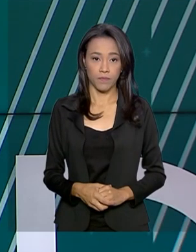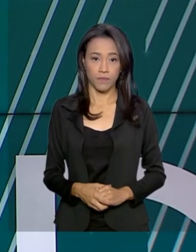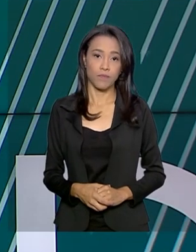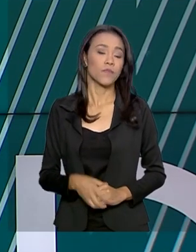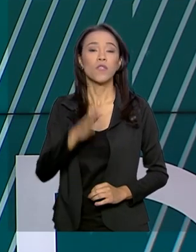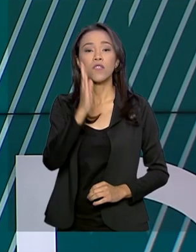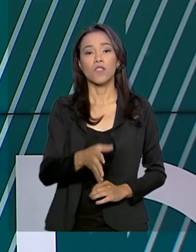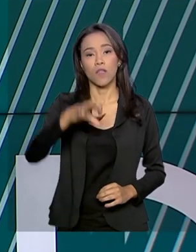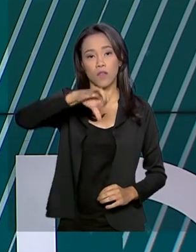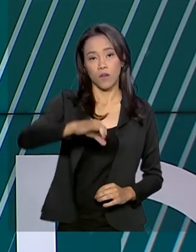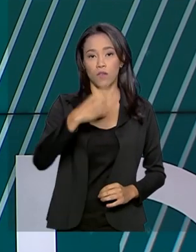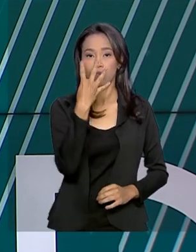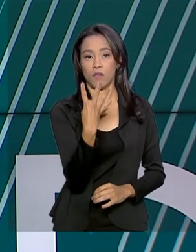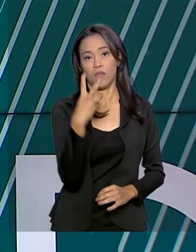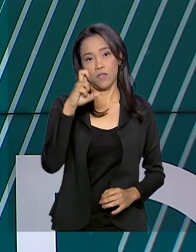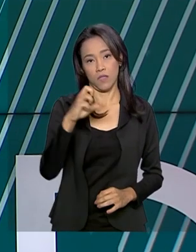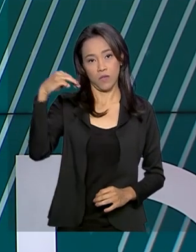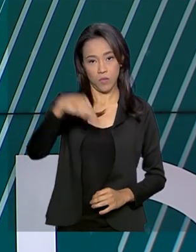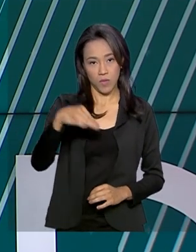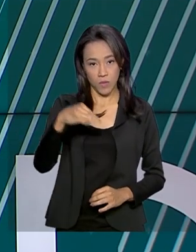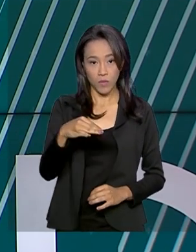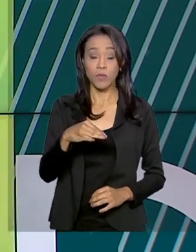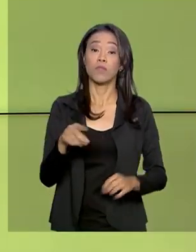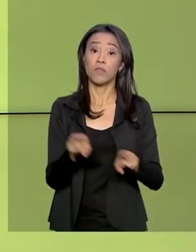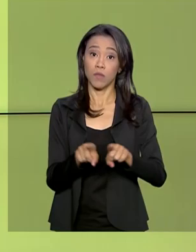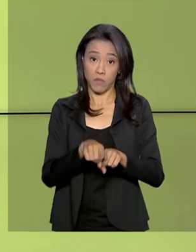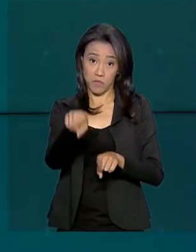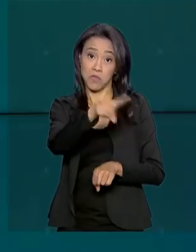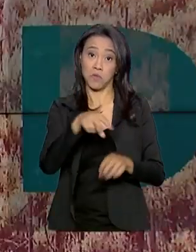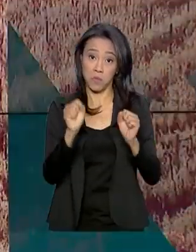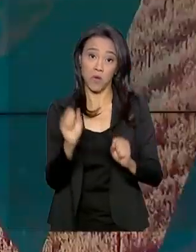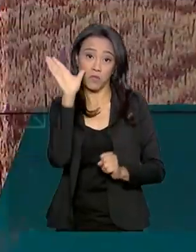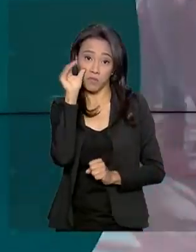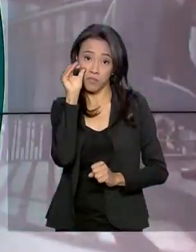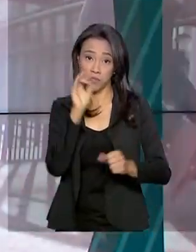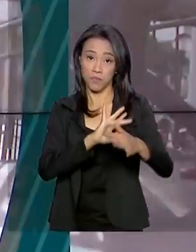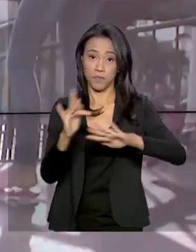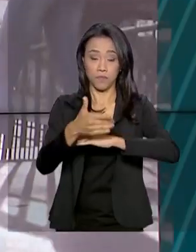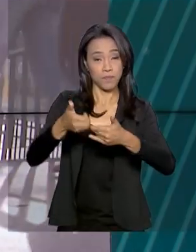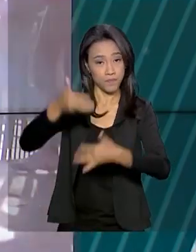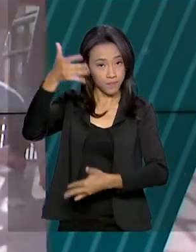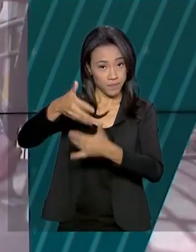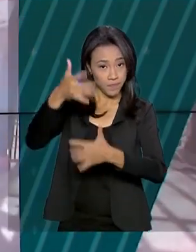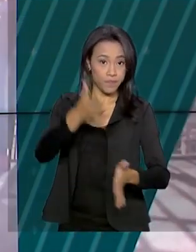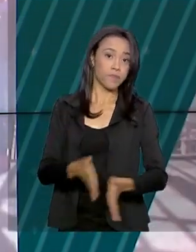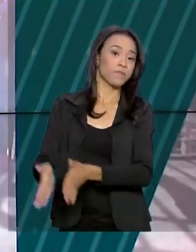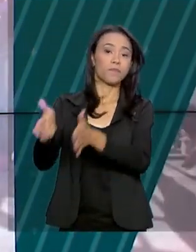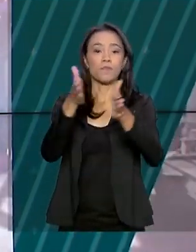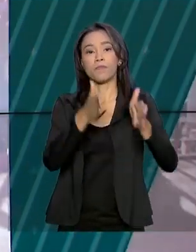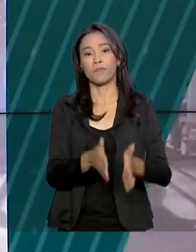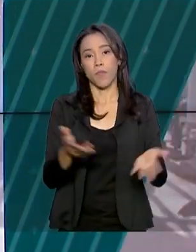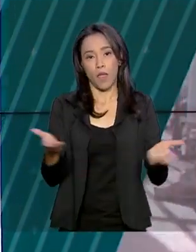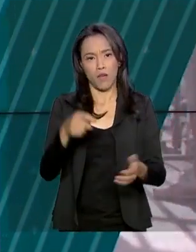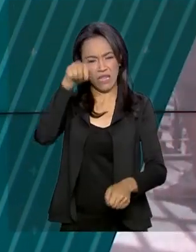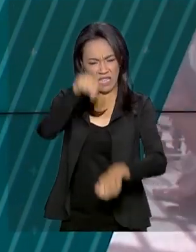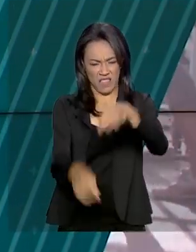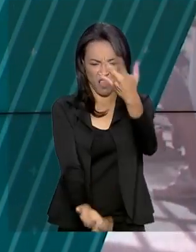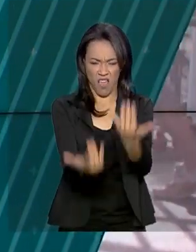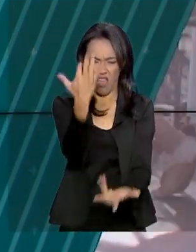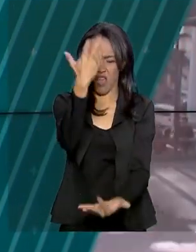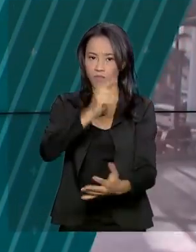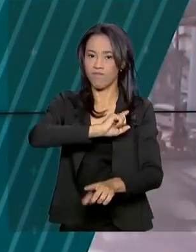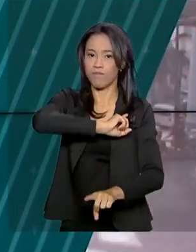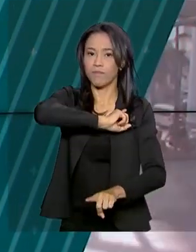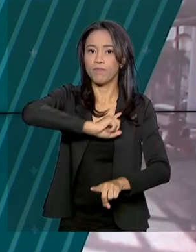São 9 horas e 45 minutos, estamos ao vivo também pelas redes sociais. A partir de agora as queimadas estão